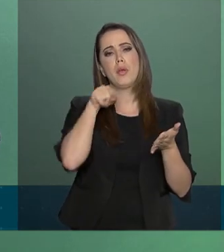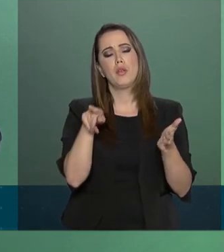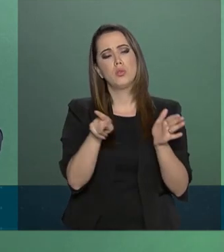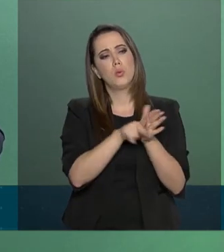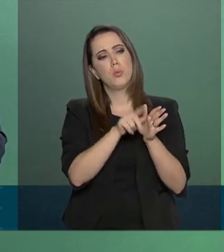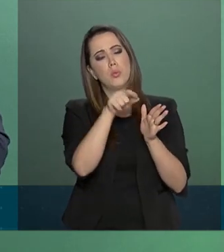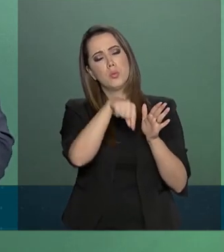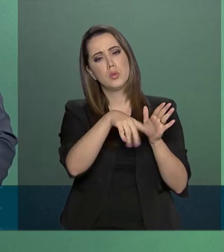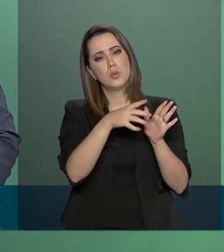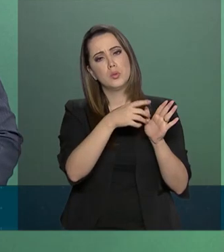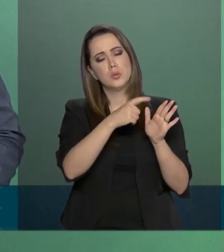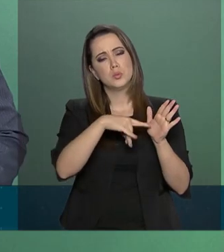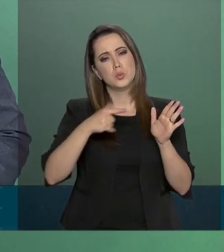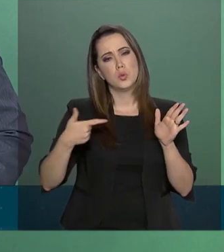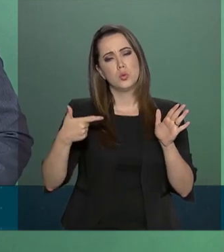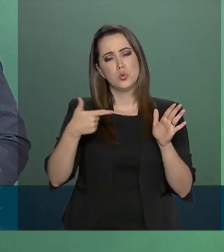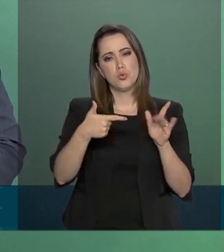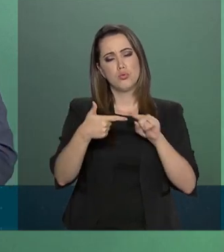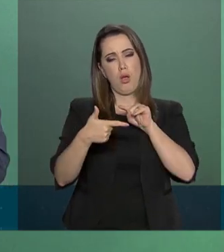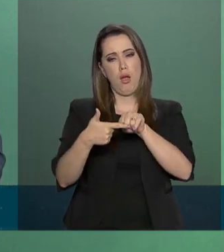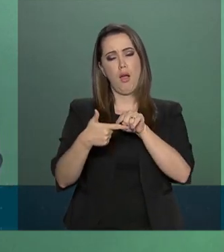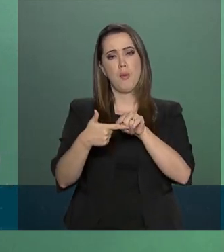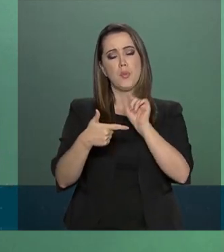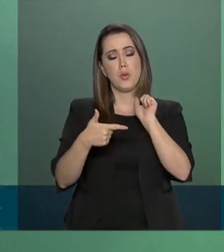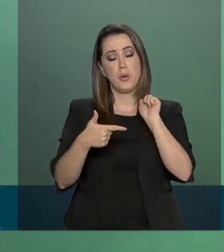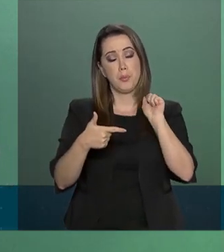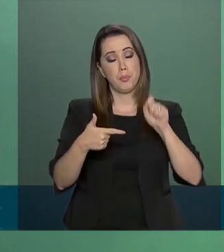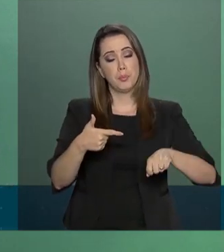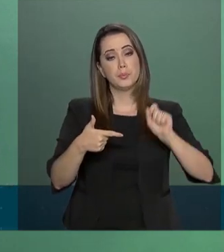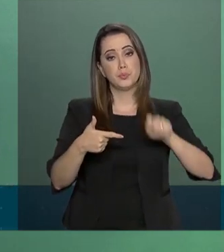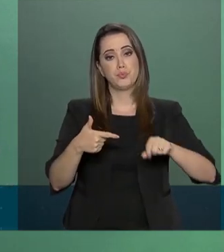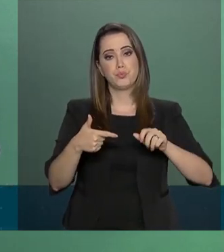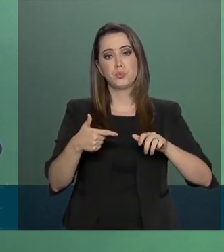de arma de fogo, certificado este válido.